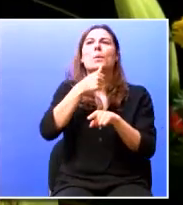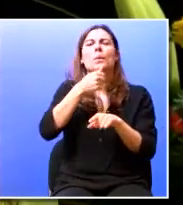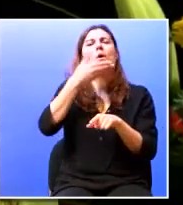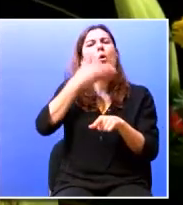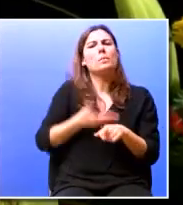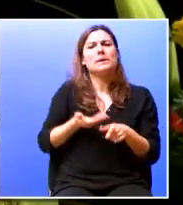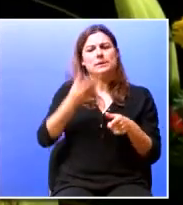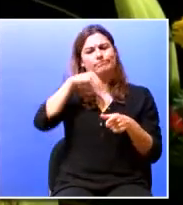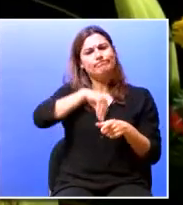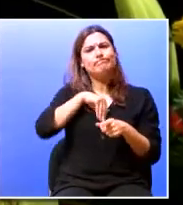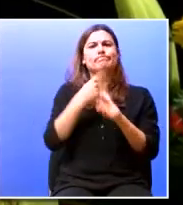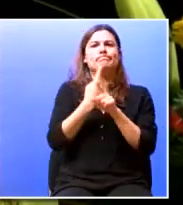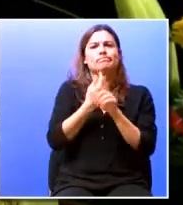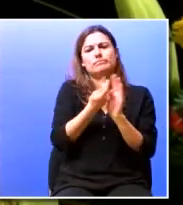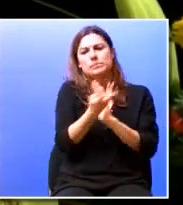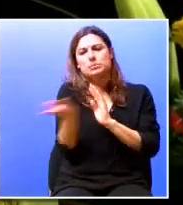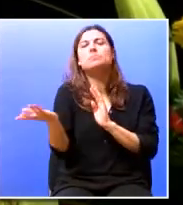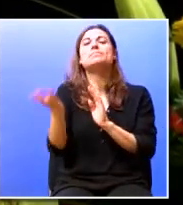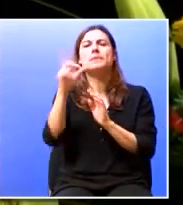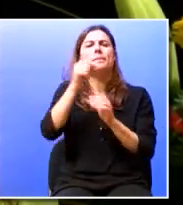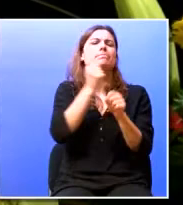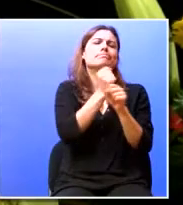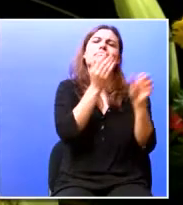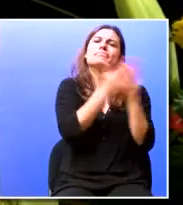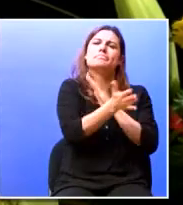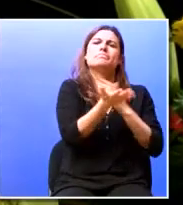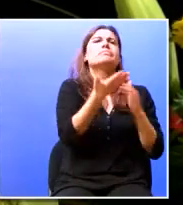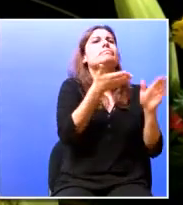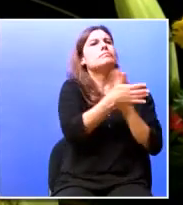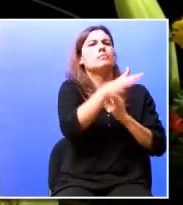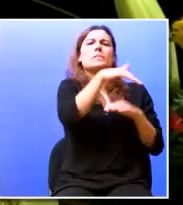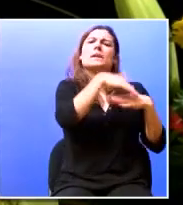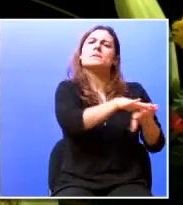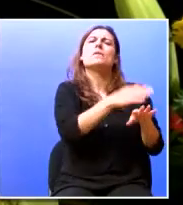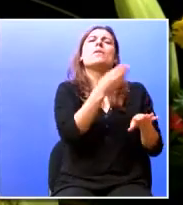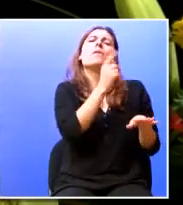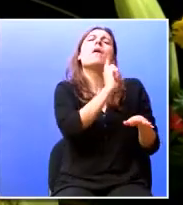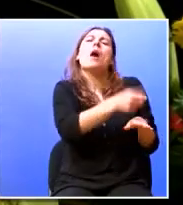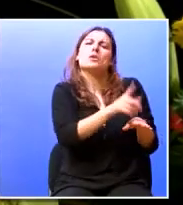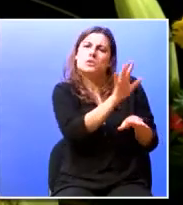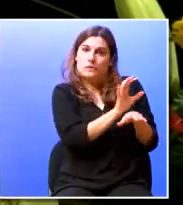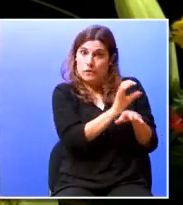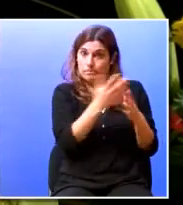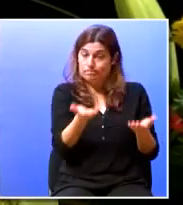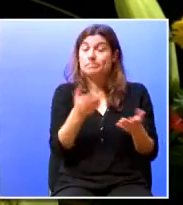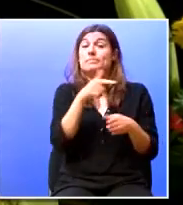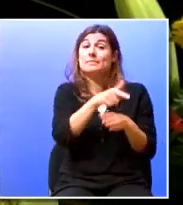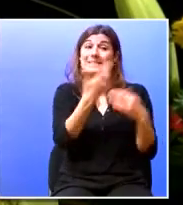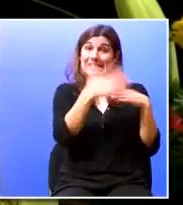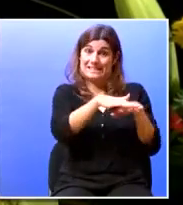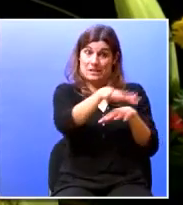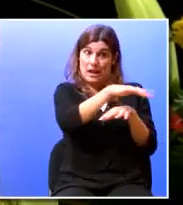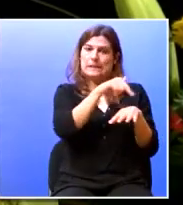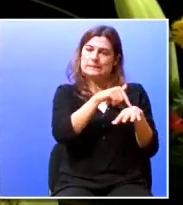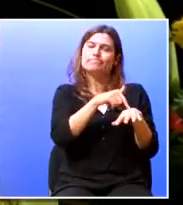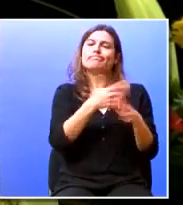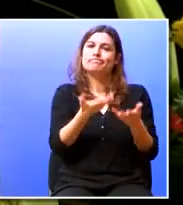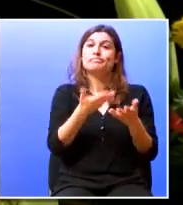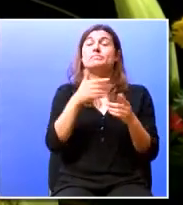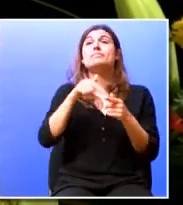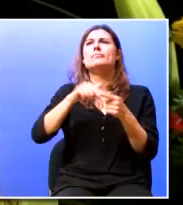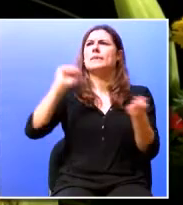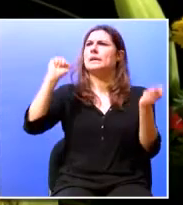e a integração, de facto, no contexto de trabalho. E esta questão da integração é ainda mais experimente. Creio que o